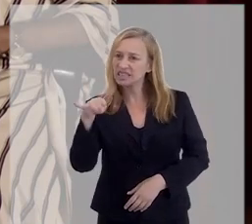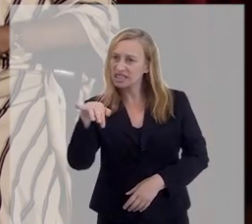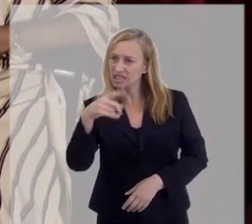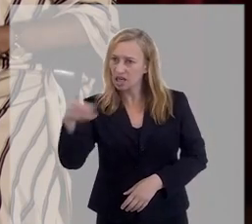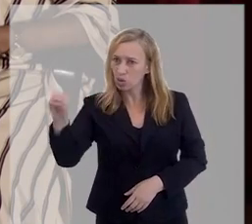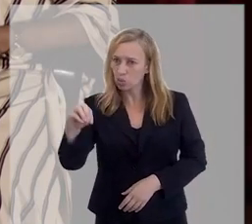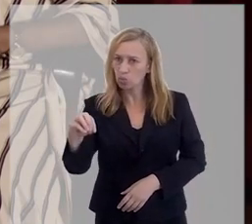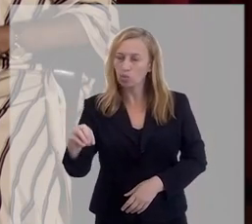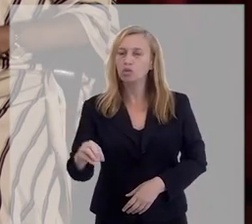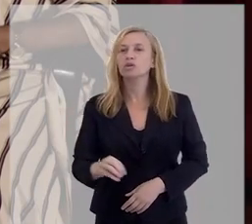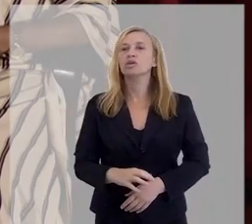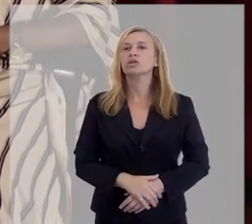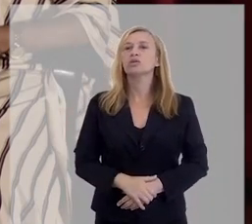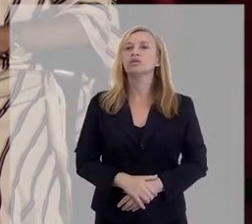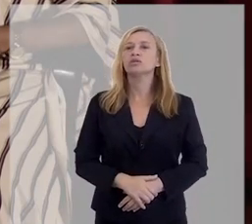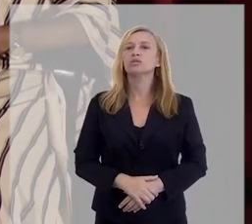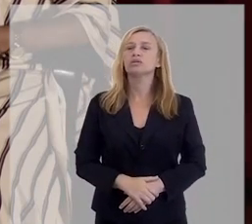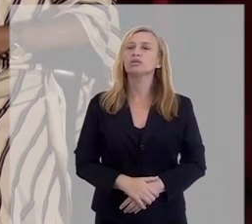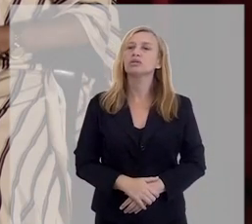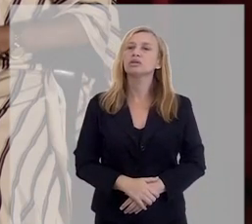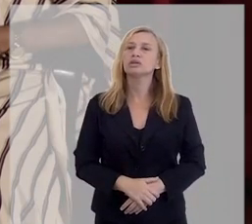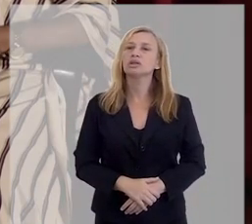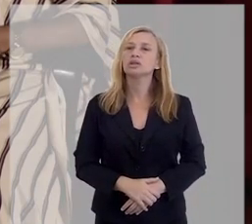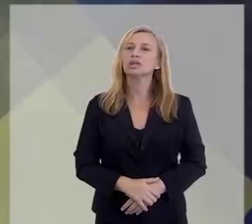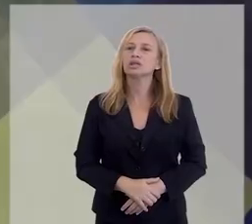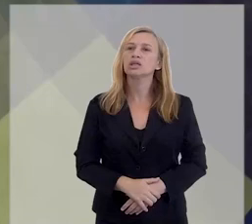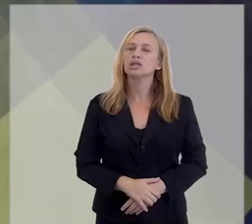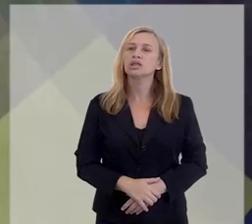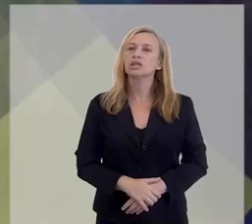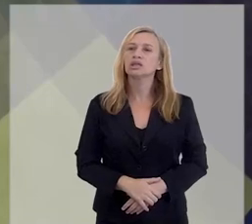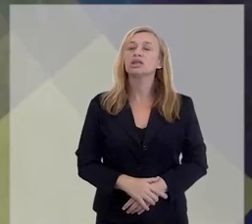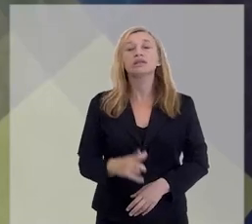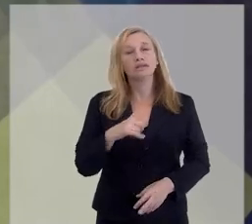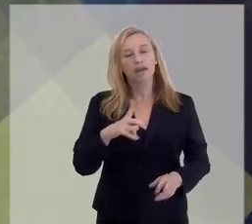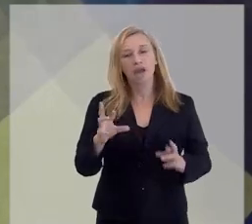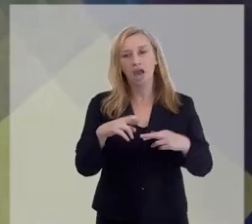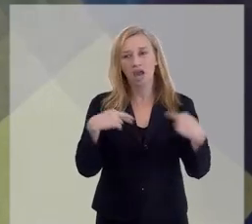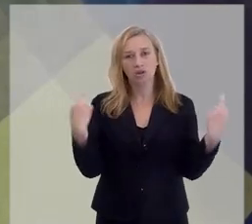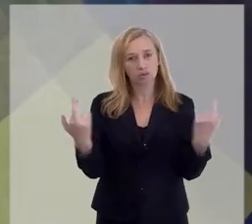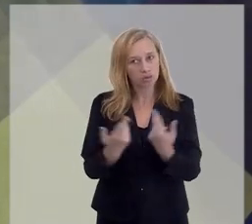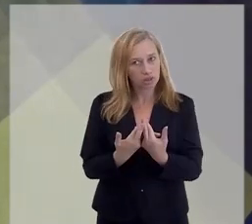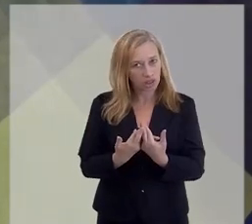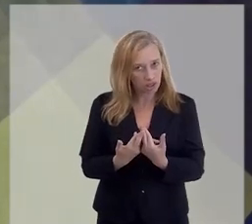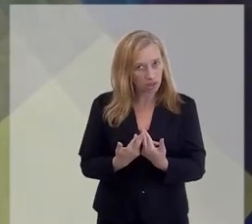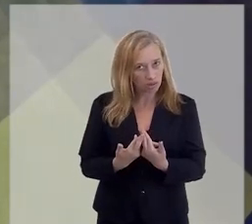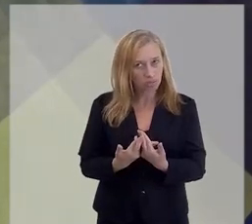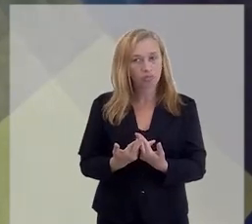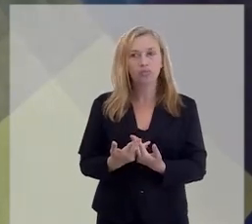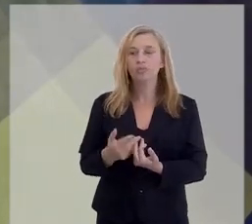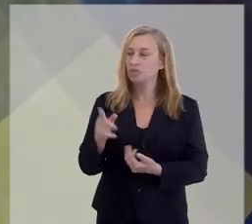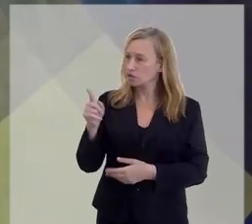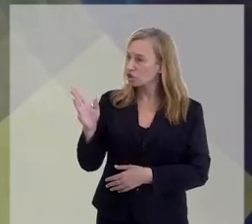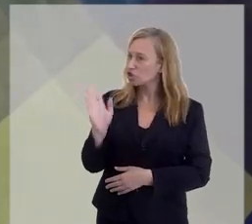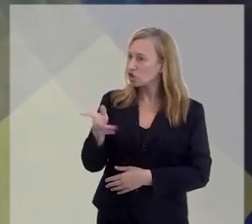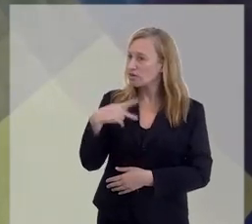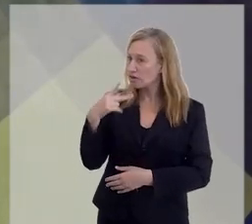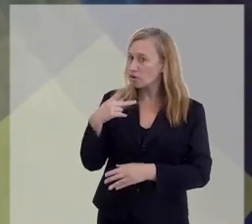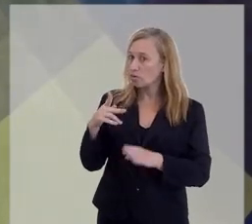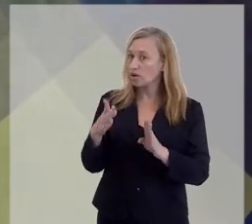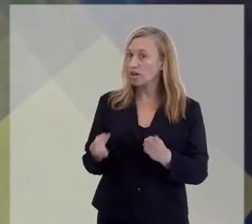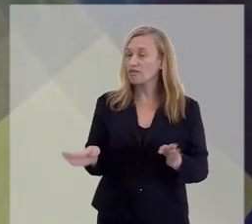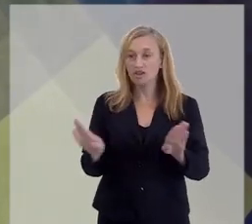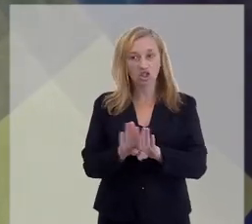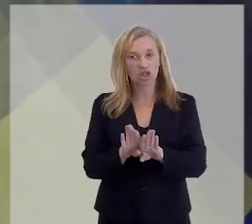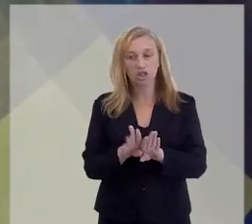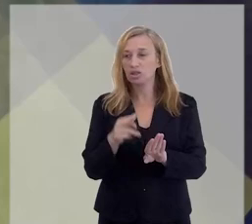de água e o passe, que também é um tipo de magnetização. A gente tem as reuniões mediúnicas, que você citou, que